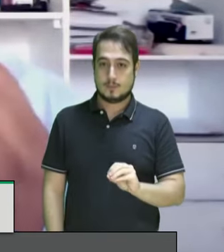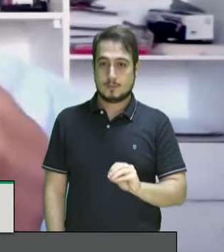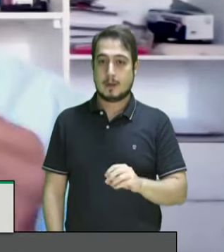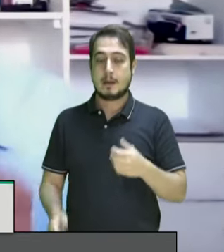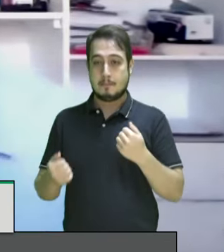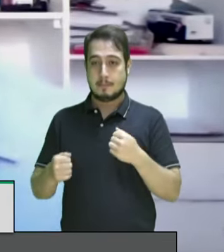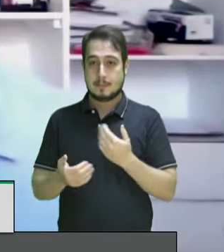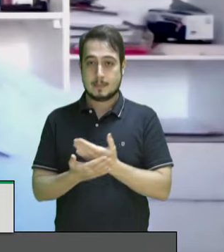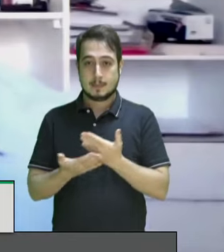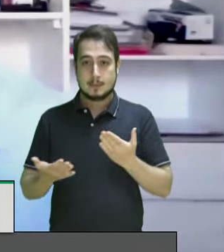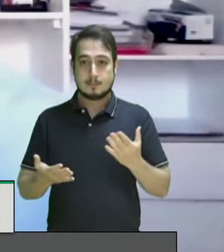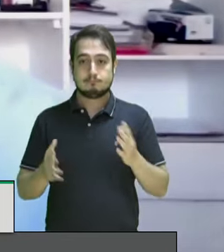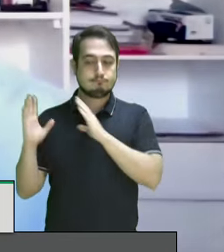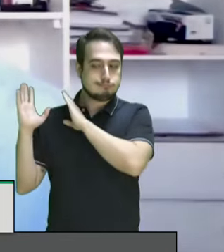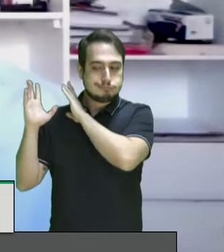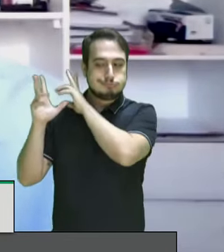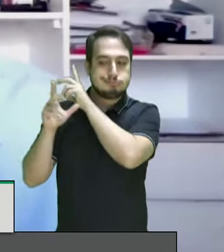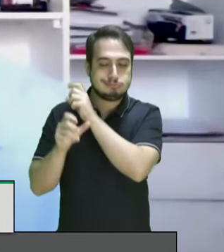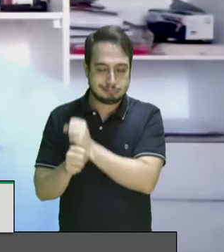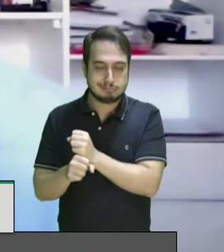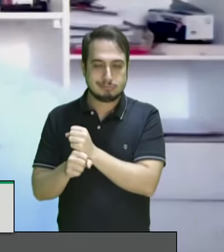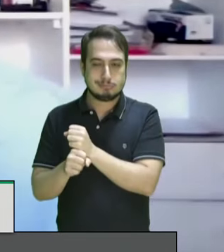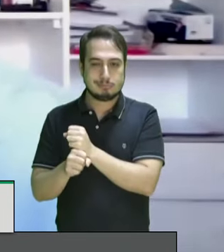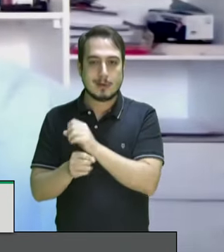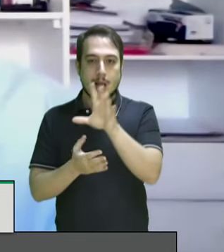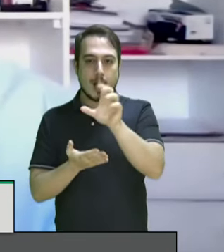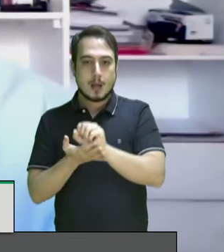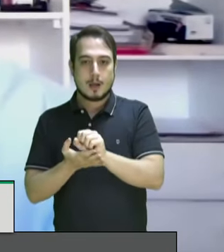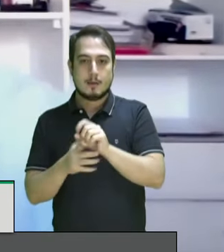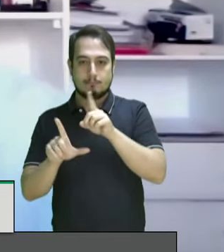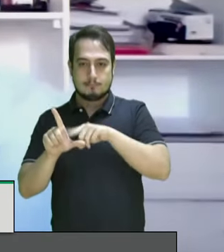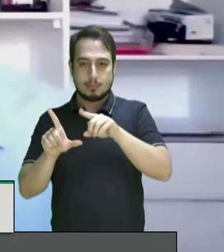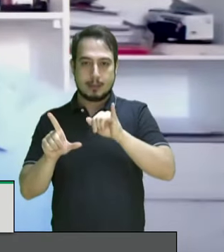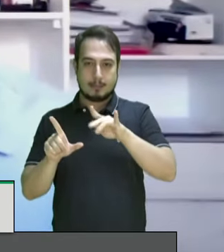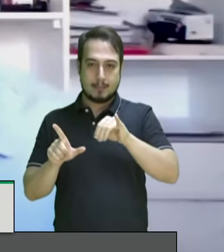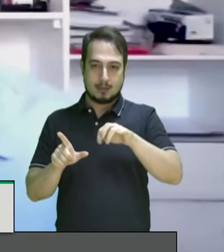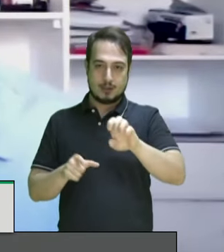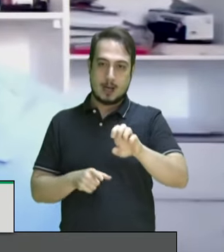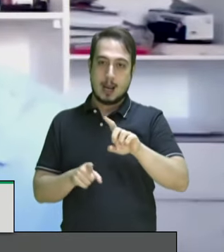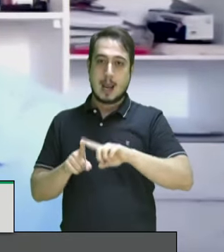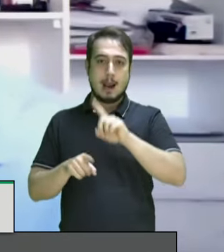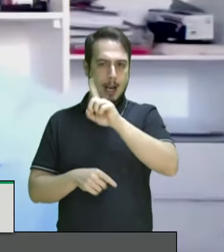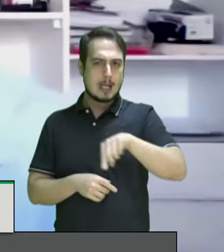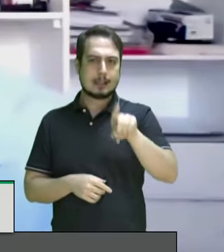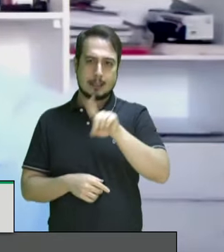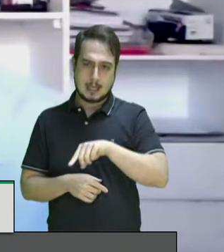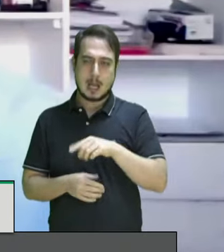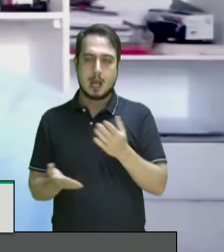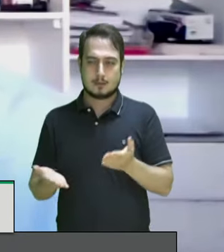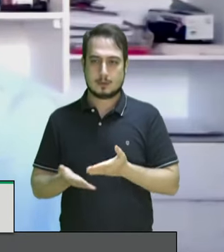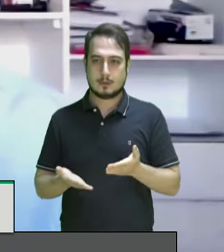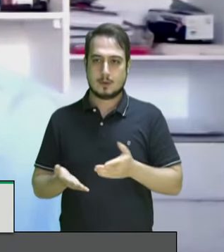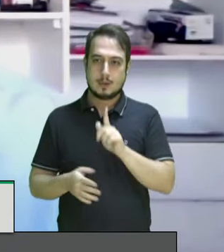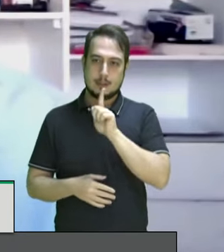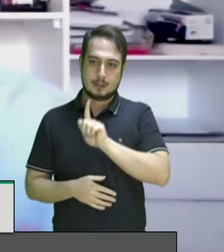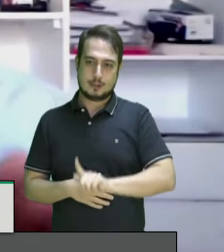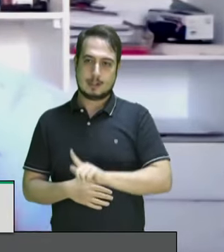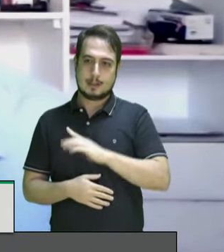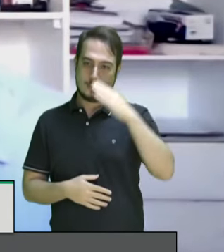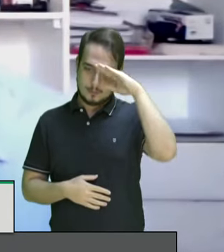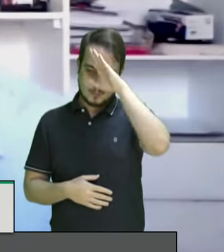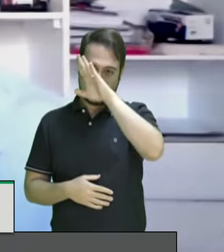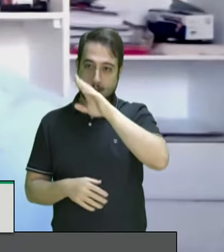preciso que haja um resgate do censo do IBGE que, infelizmente, foi cancelado na atual gestão.